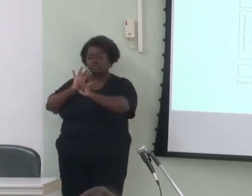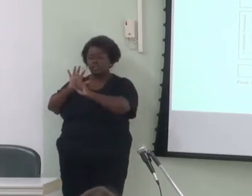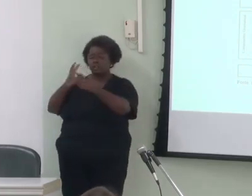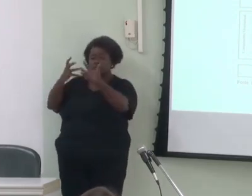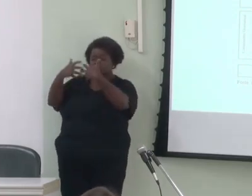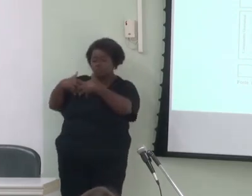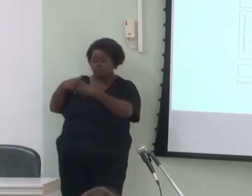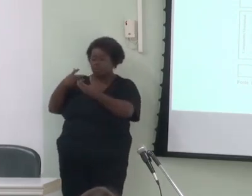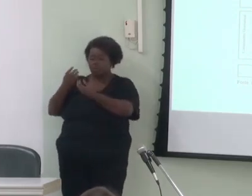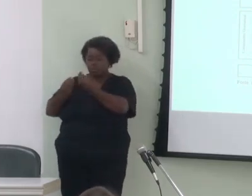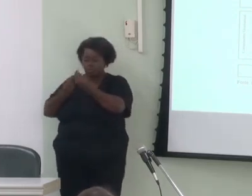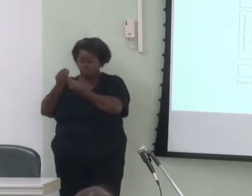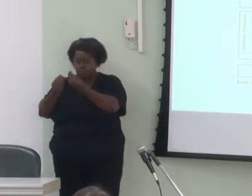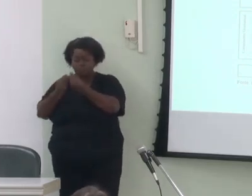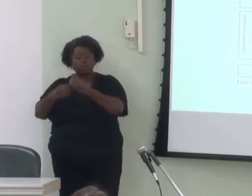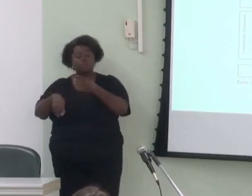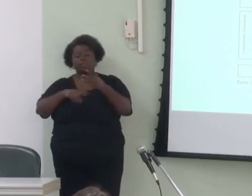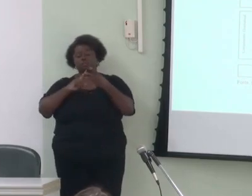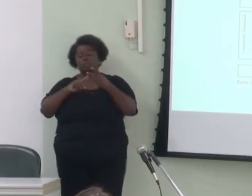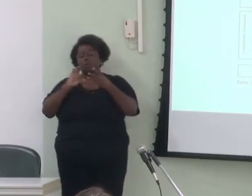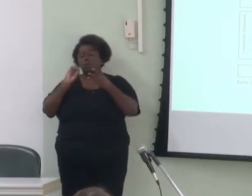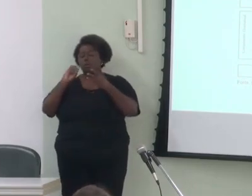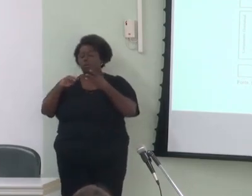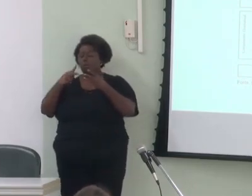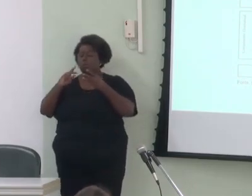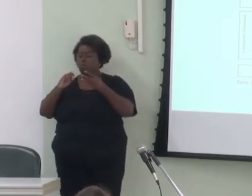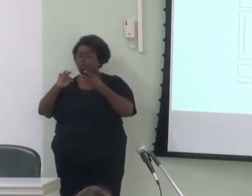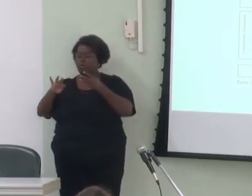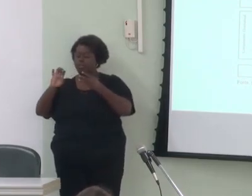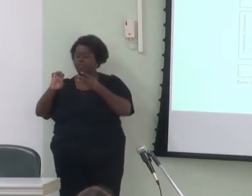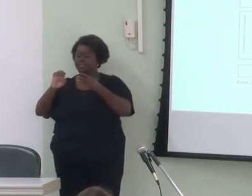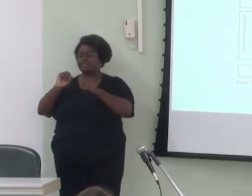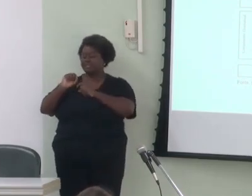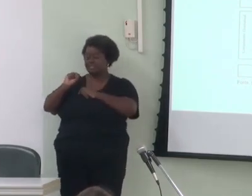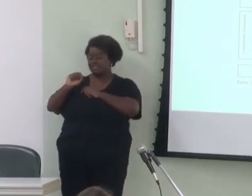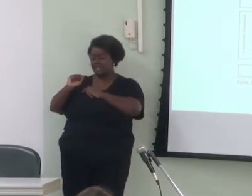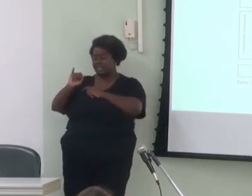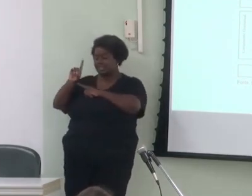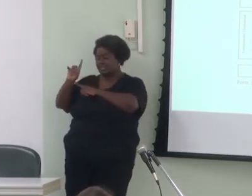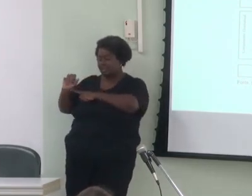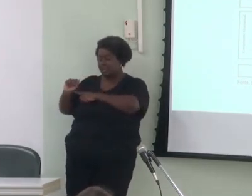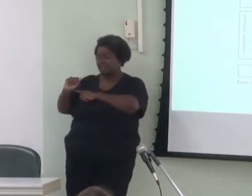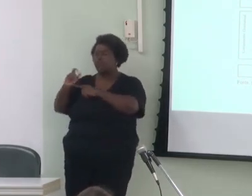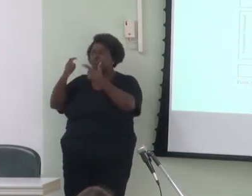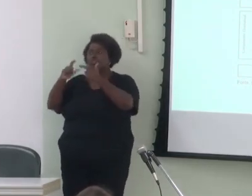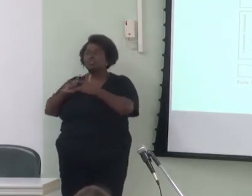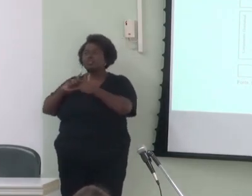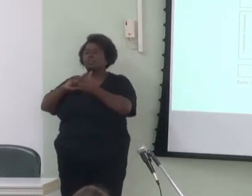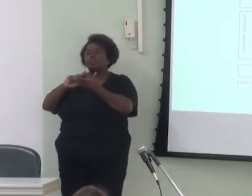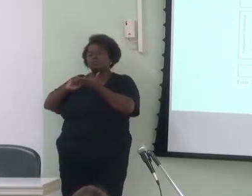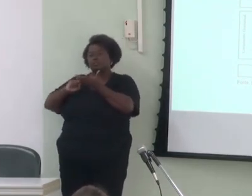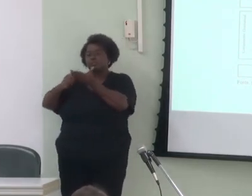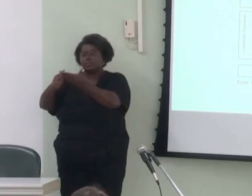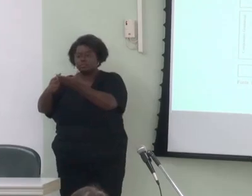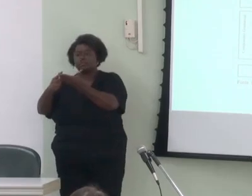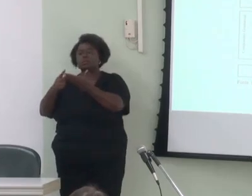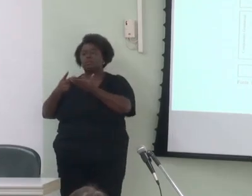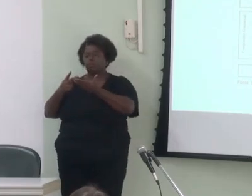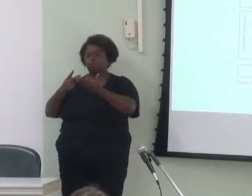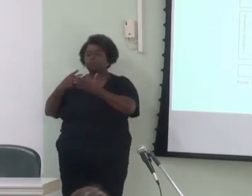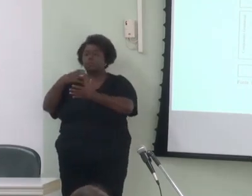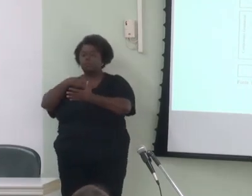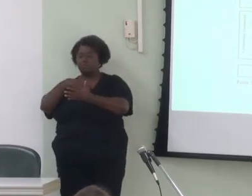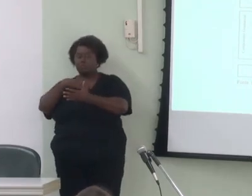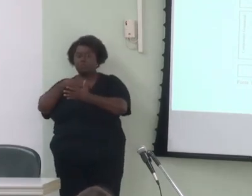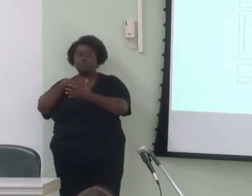componente de saída, onde acontece a tradução da representação fonológica do ato discursivo para a forma fonética